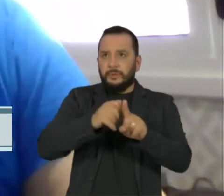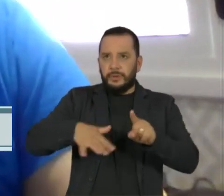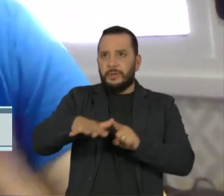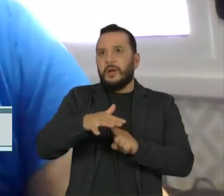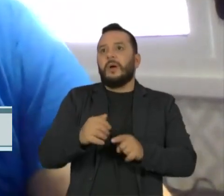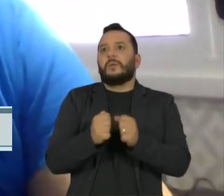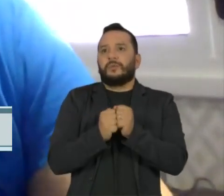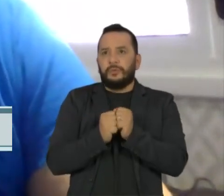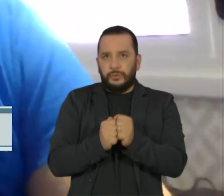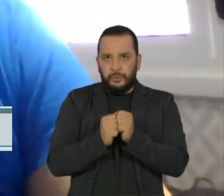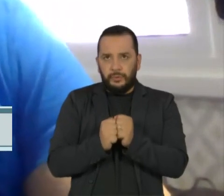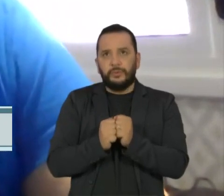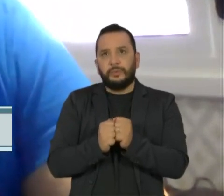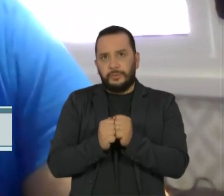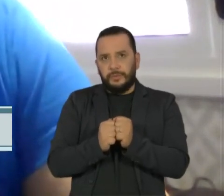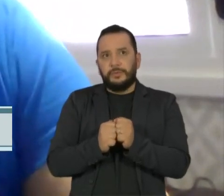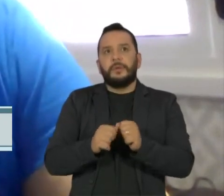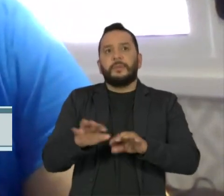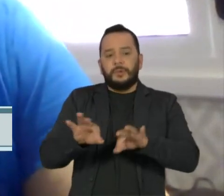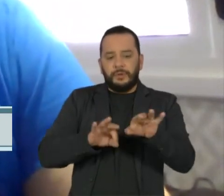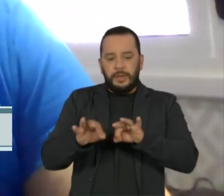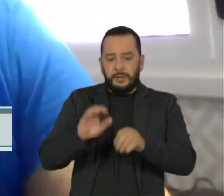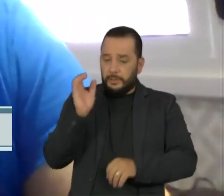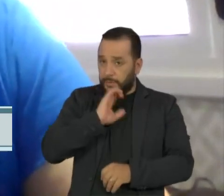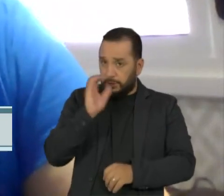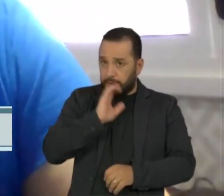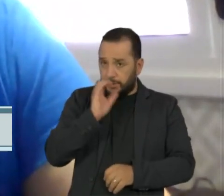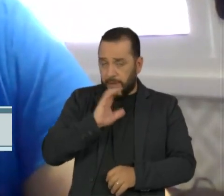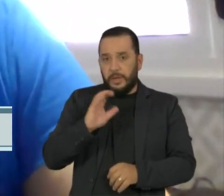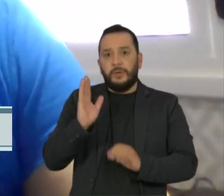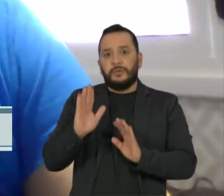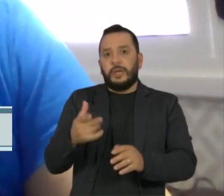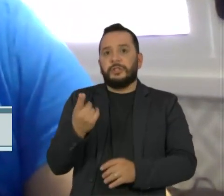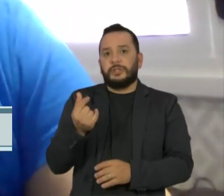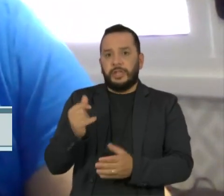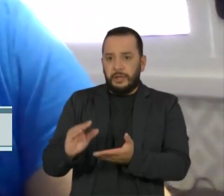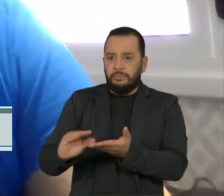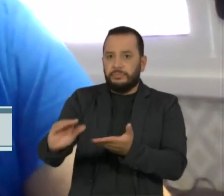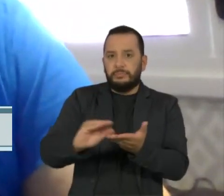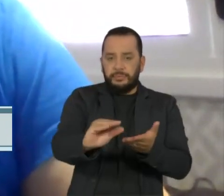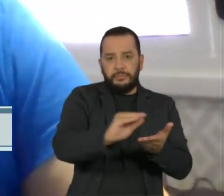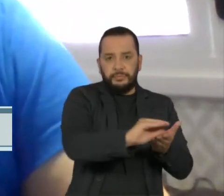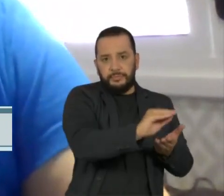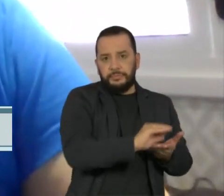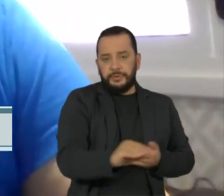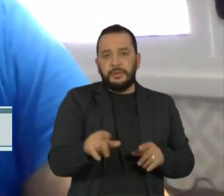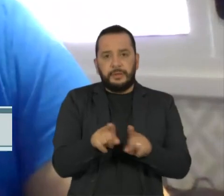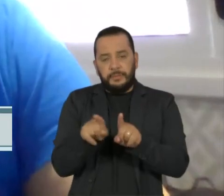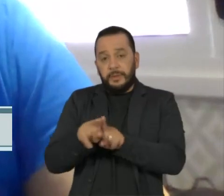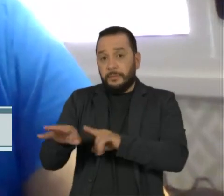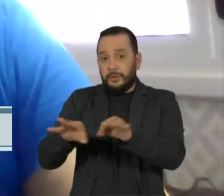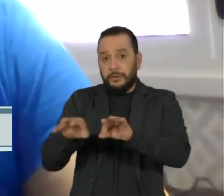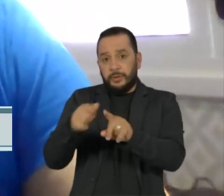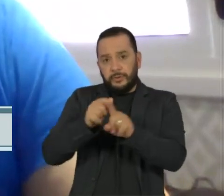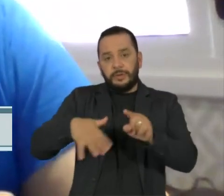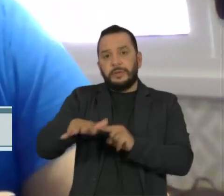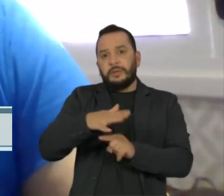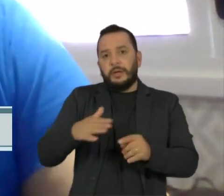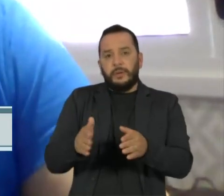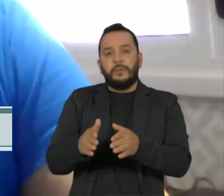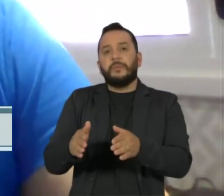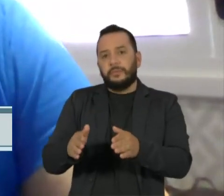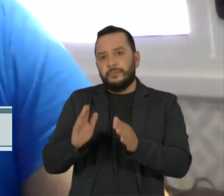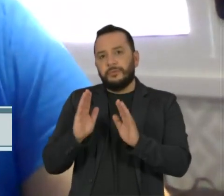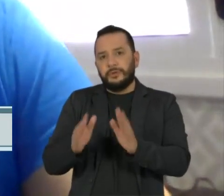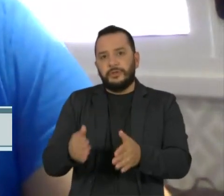emergenciais, obviamente, de transferência de renda, mas também em programas sociais de mais longo prazo